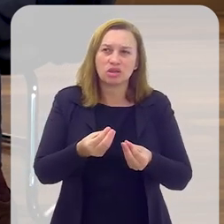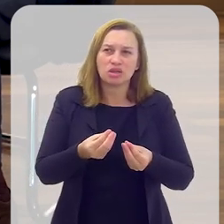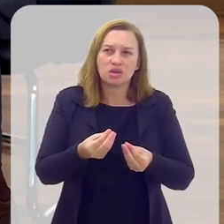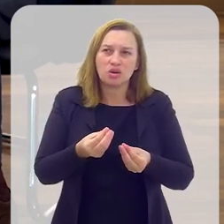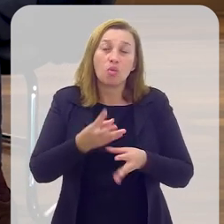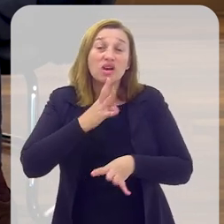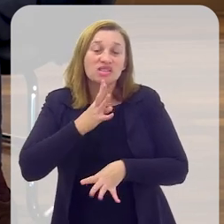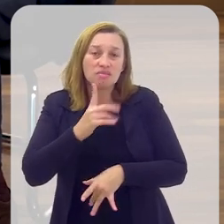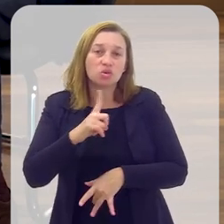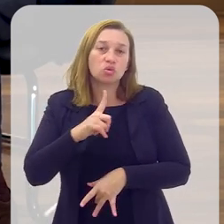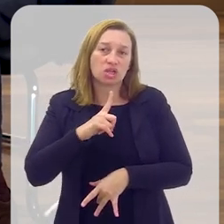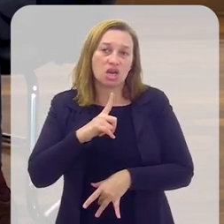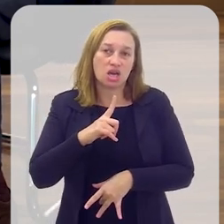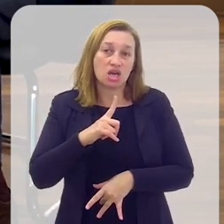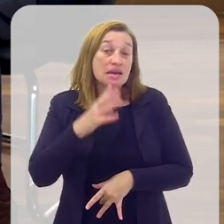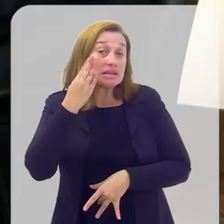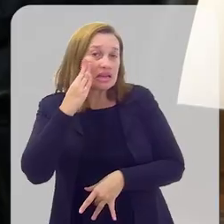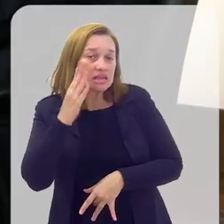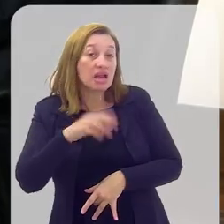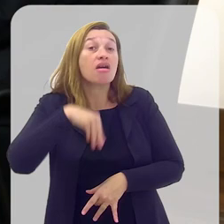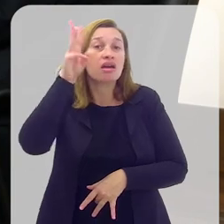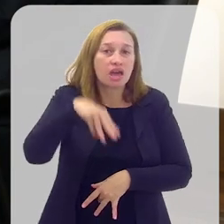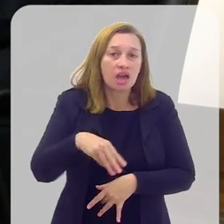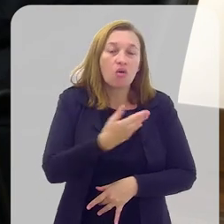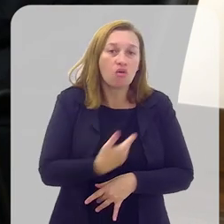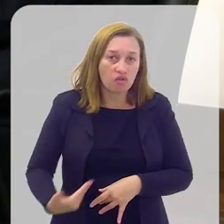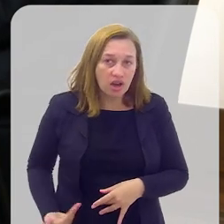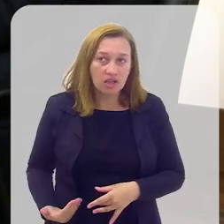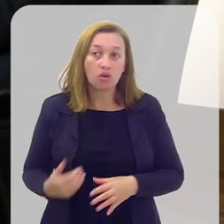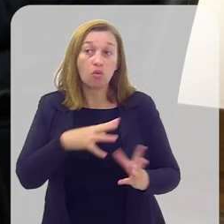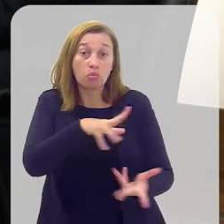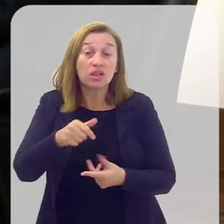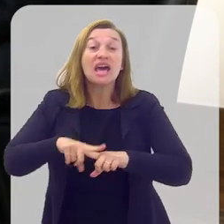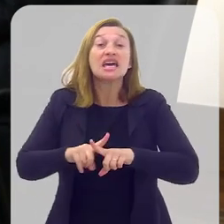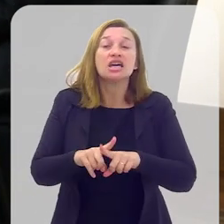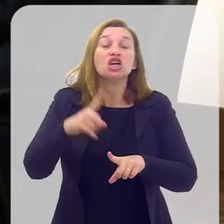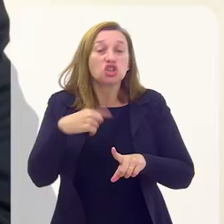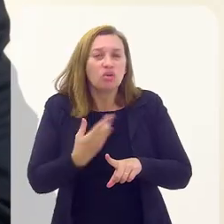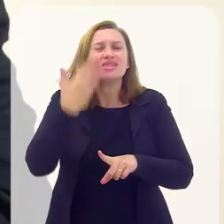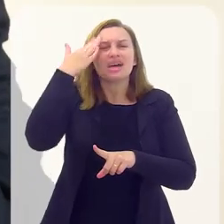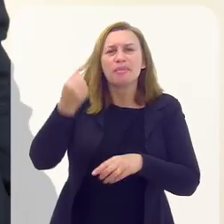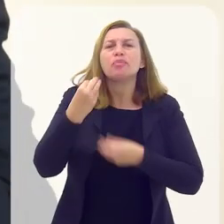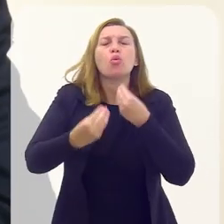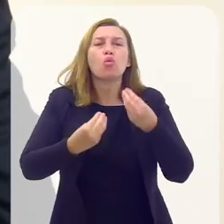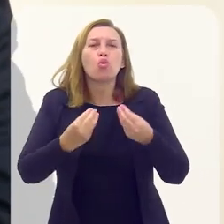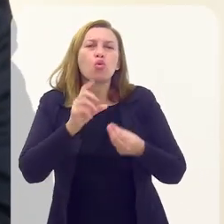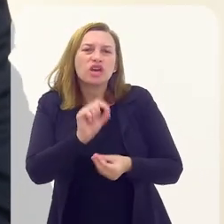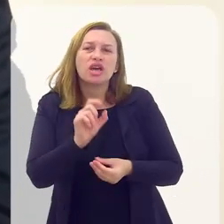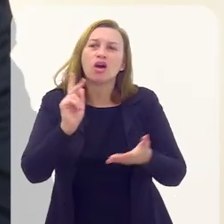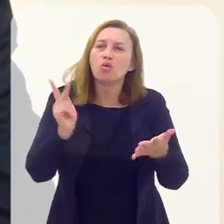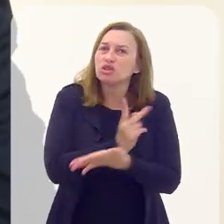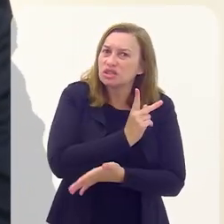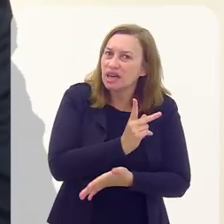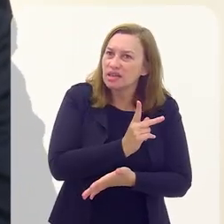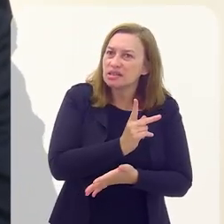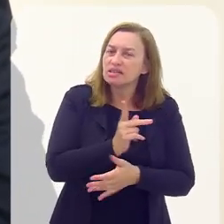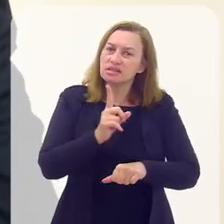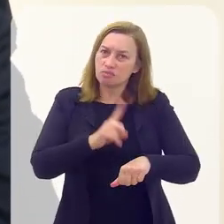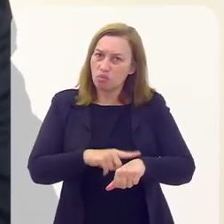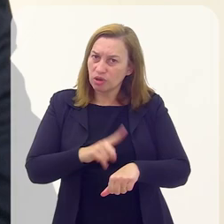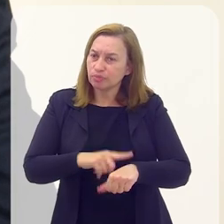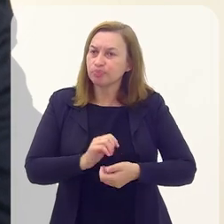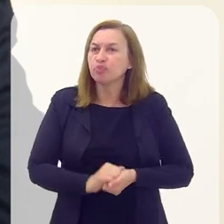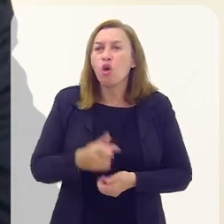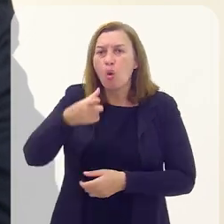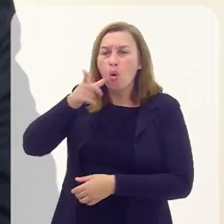sobre os governantes. E a gente sabe exatamente o que ocorre nesses